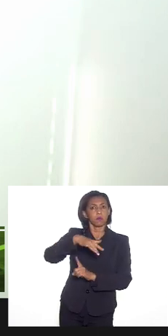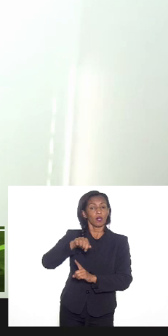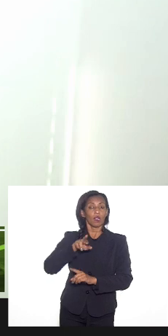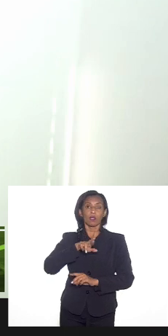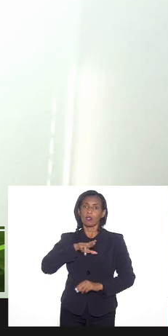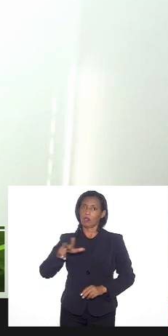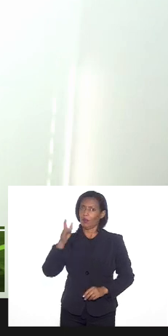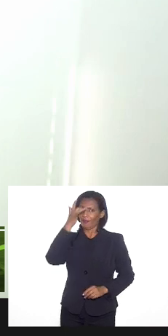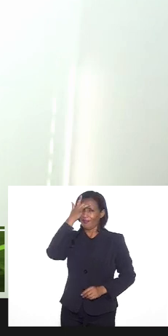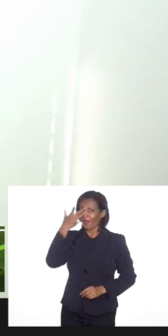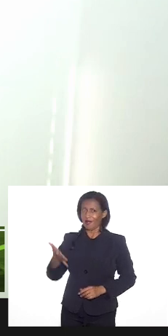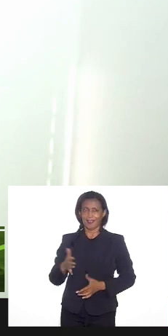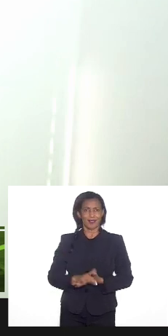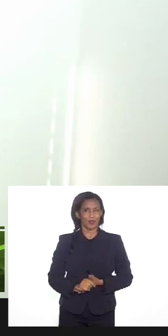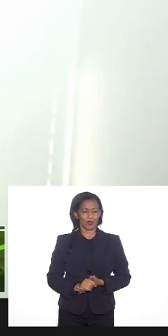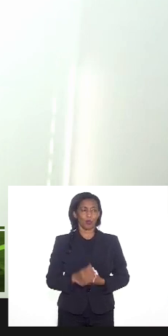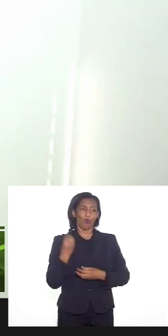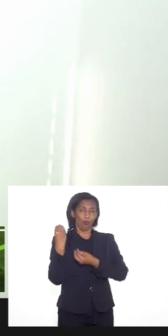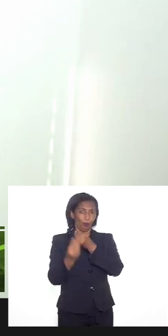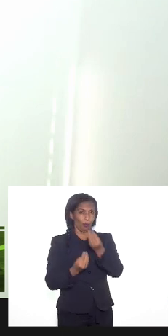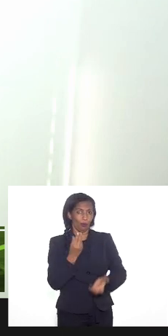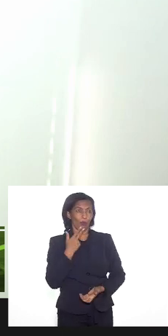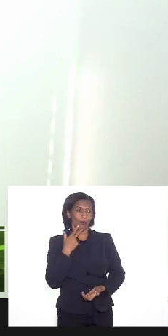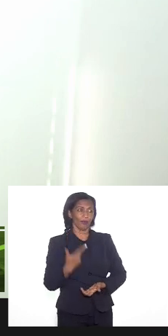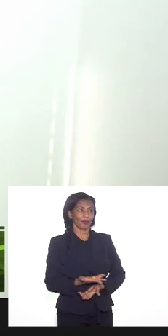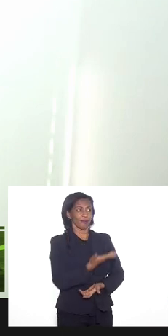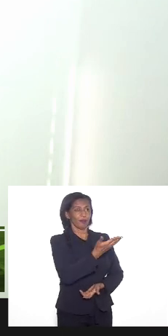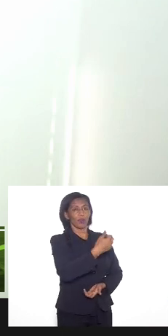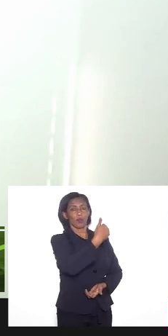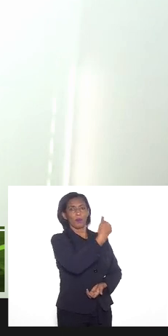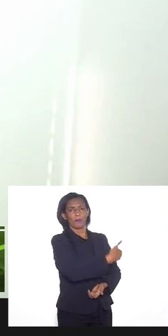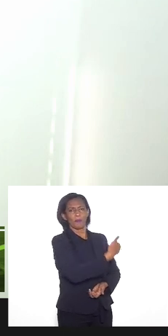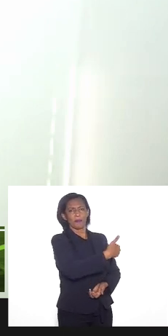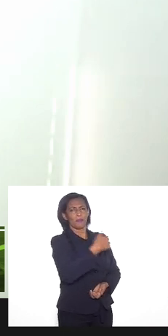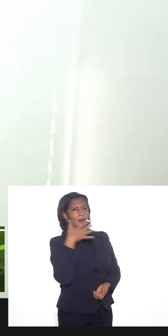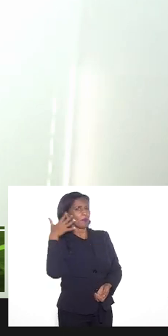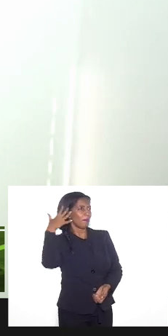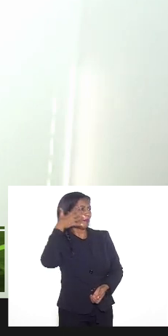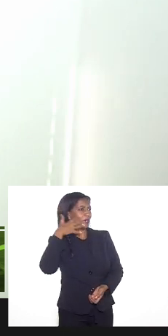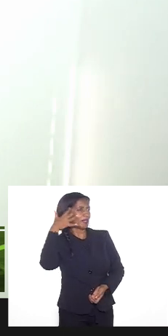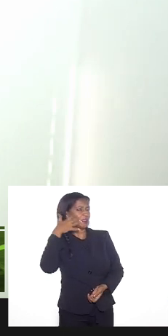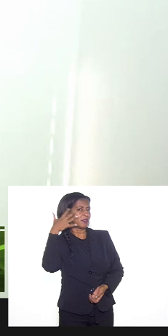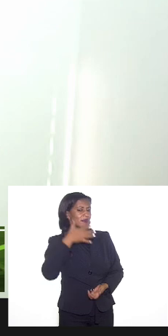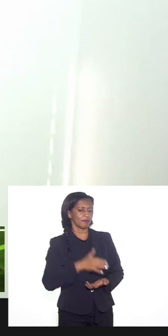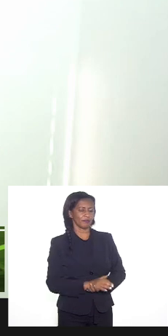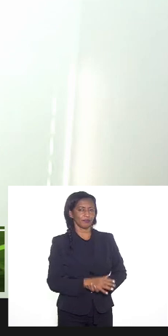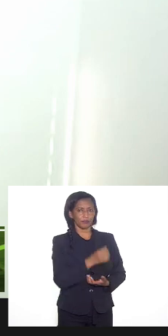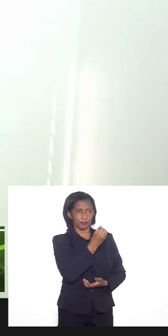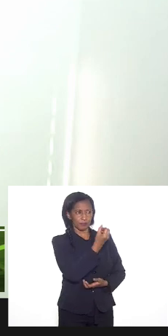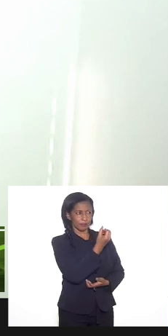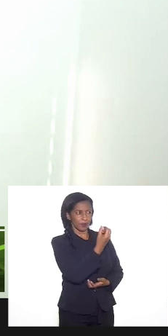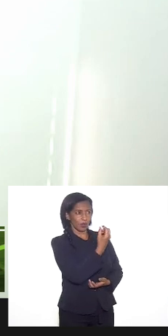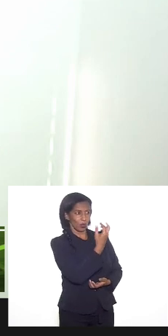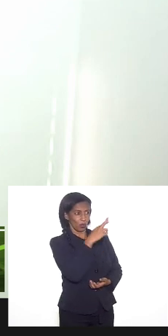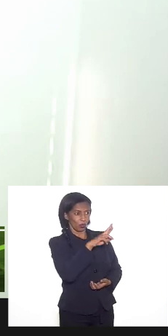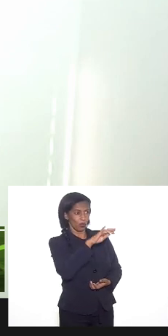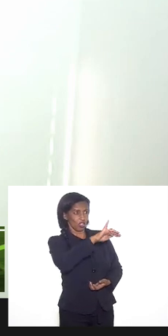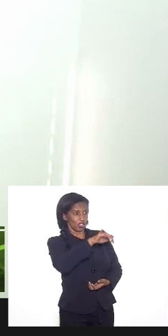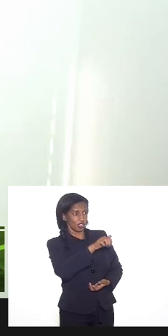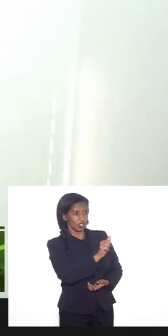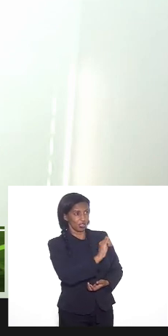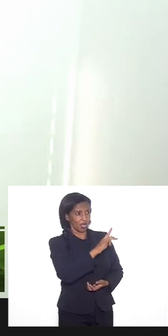bem o nosso o primeiro que a gente ouviu o nosso doutor Jairo